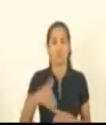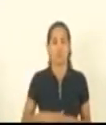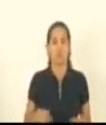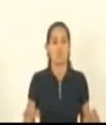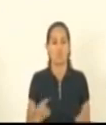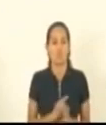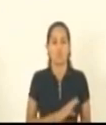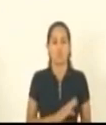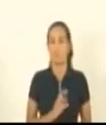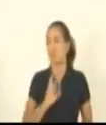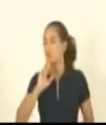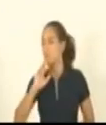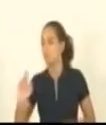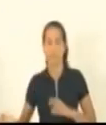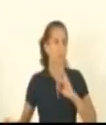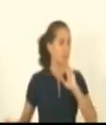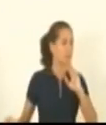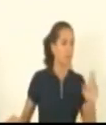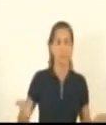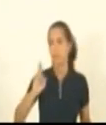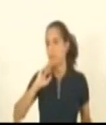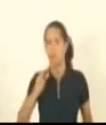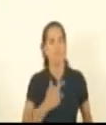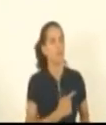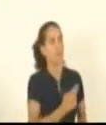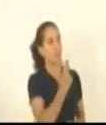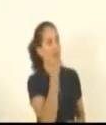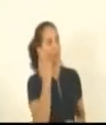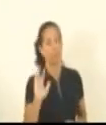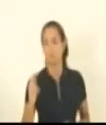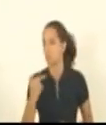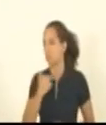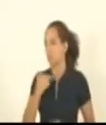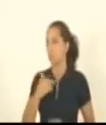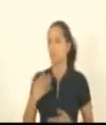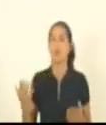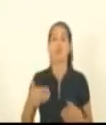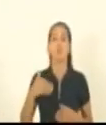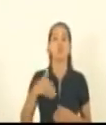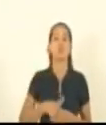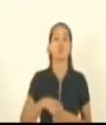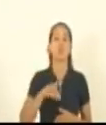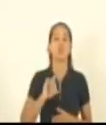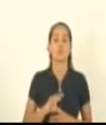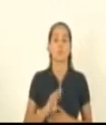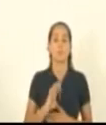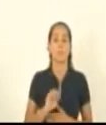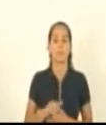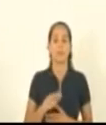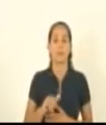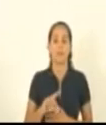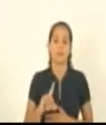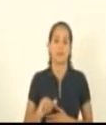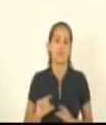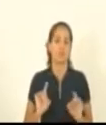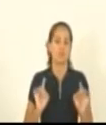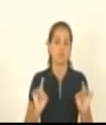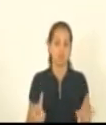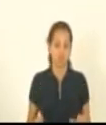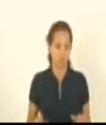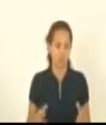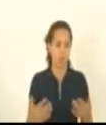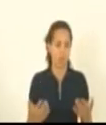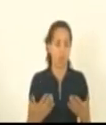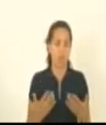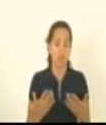Em dado momento, nós poderíamos tocar. o nome. Não, mas não pode. Nesse caso aqui, é encaminhar a votação de bancada. Eu estou abrindo até